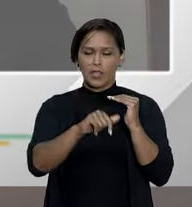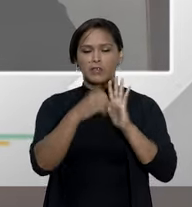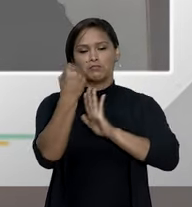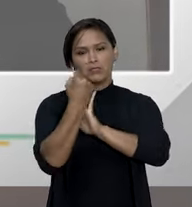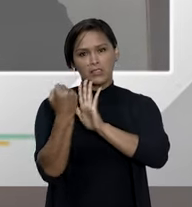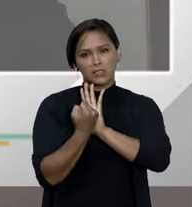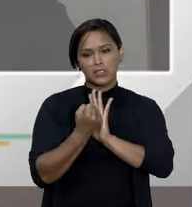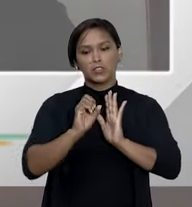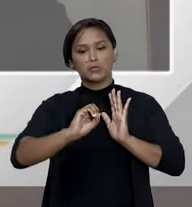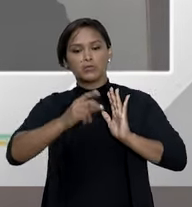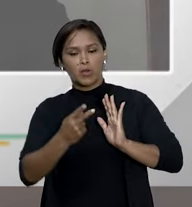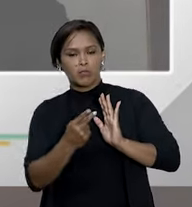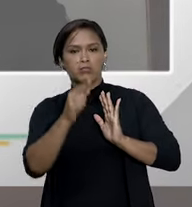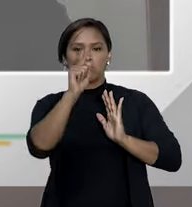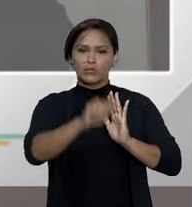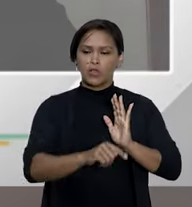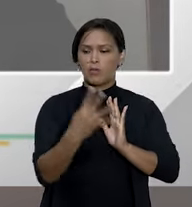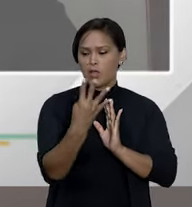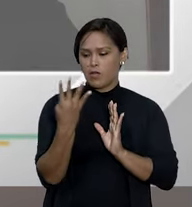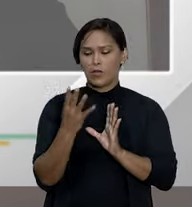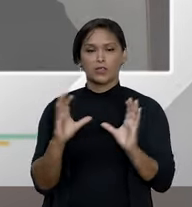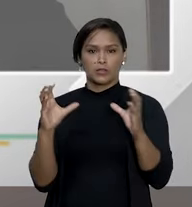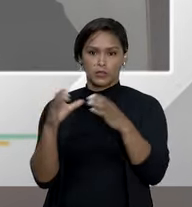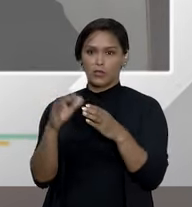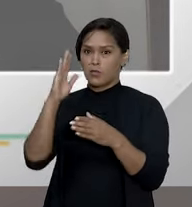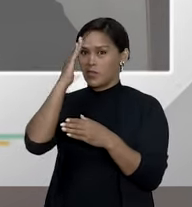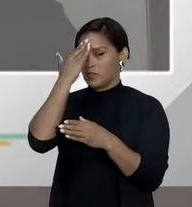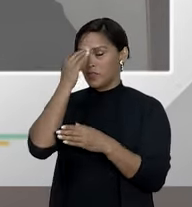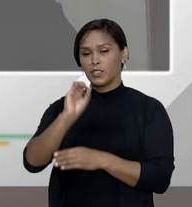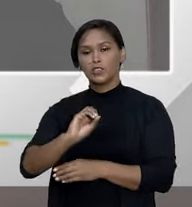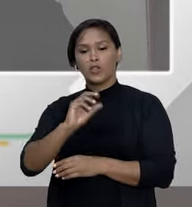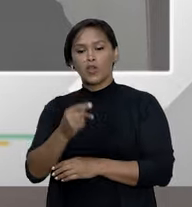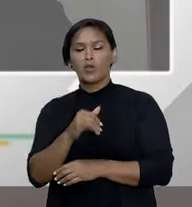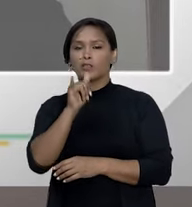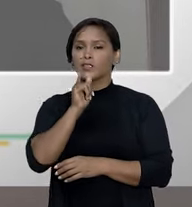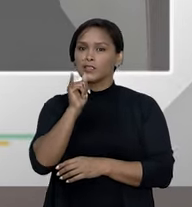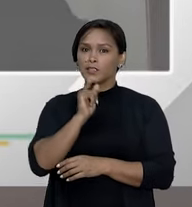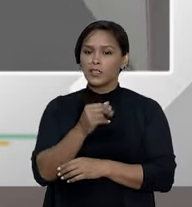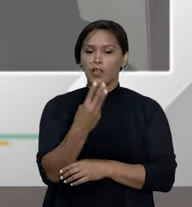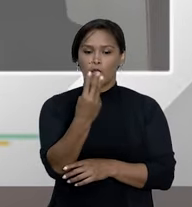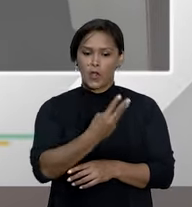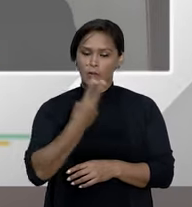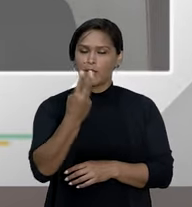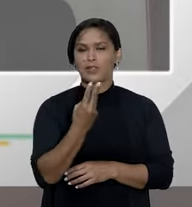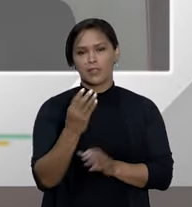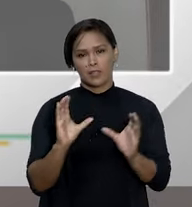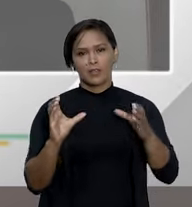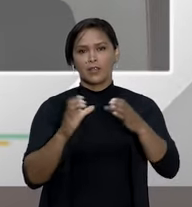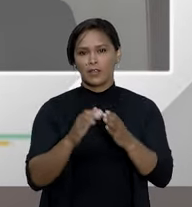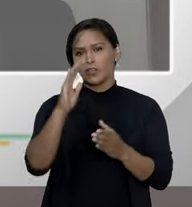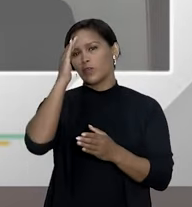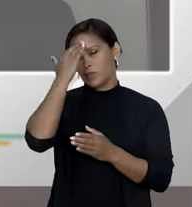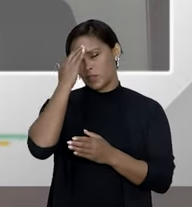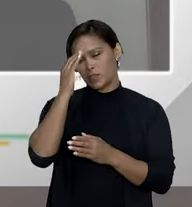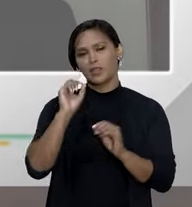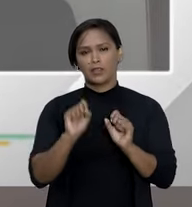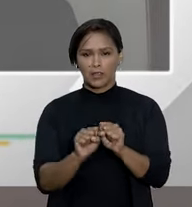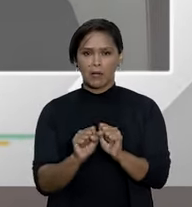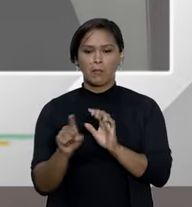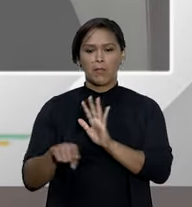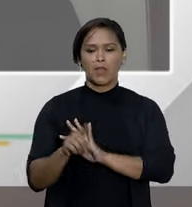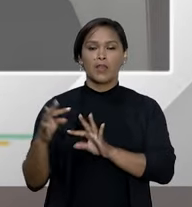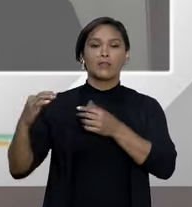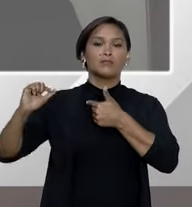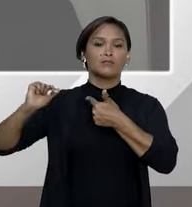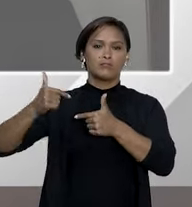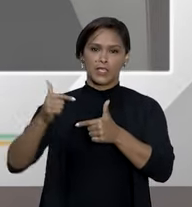taxativo tal qual entende a quarta turma ou se é exemplificativo tal qual entende a terceira turma que é a posição tradicional